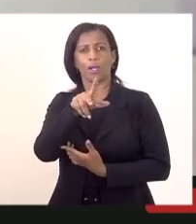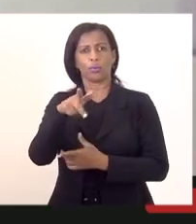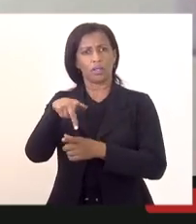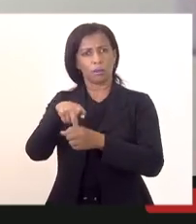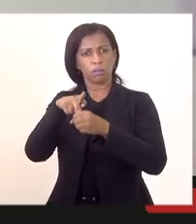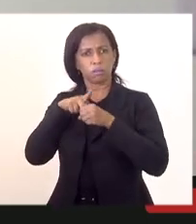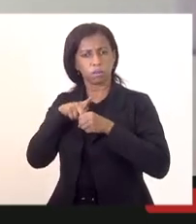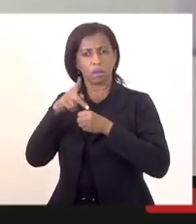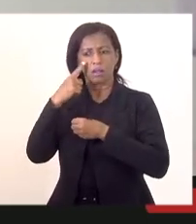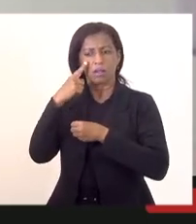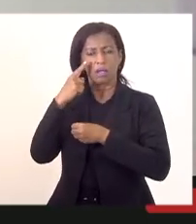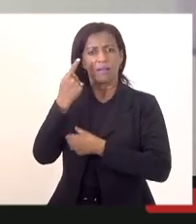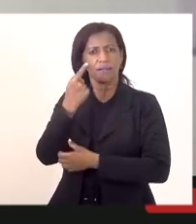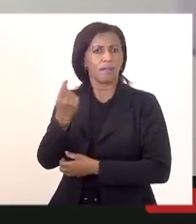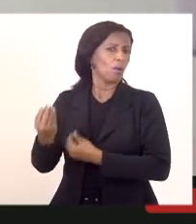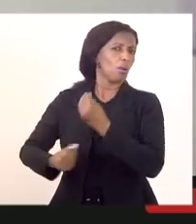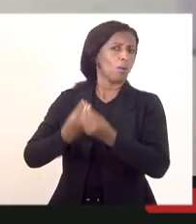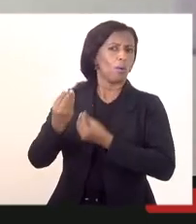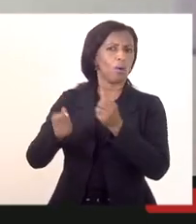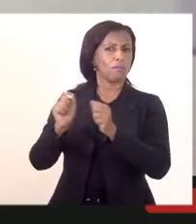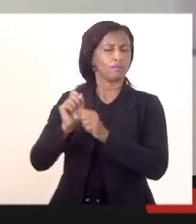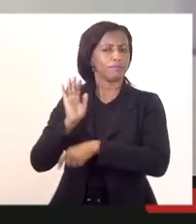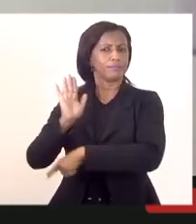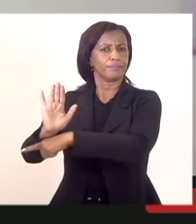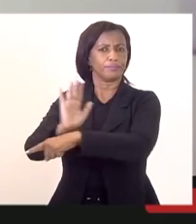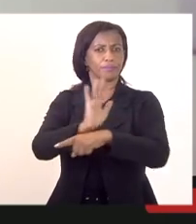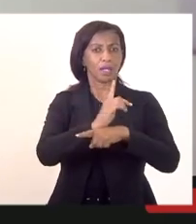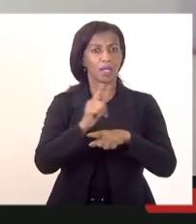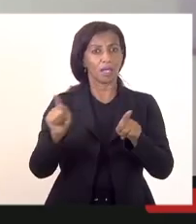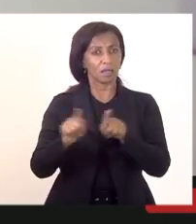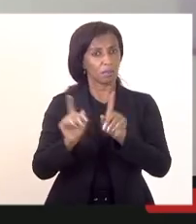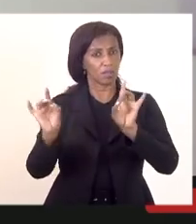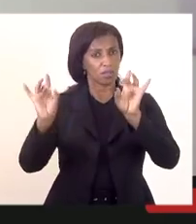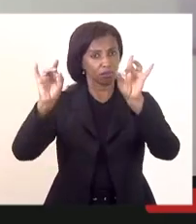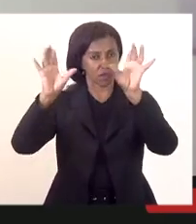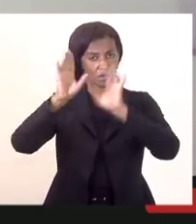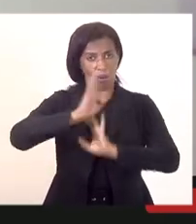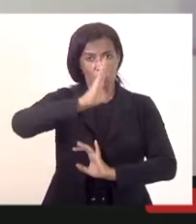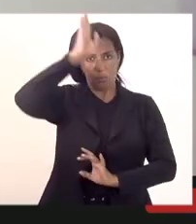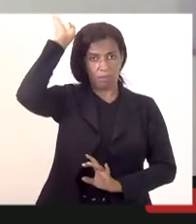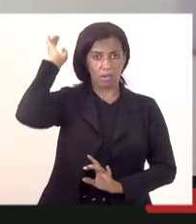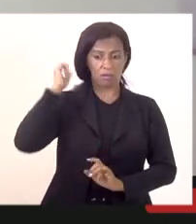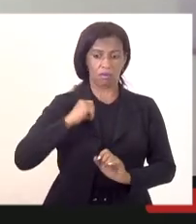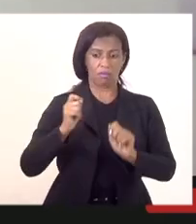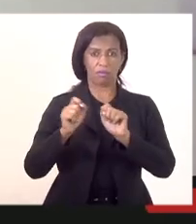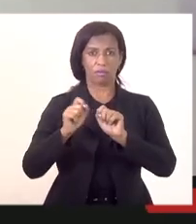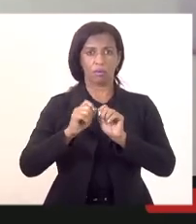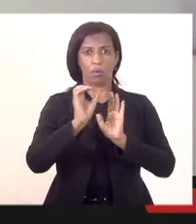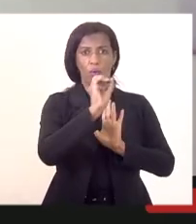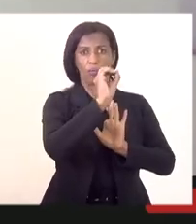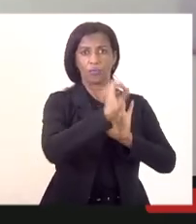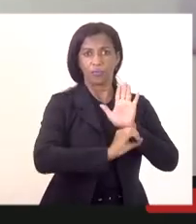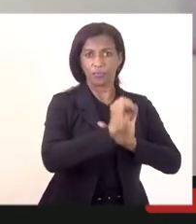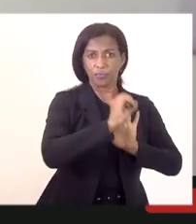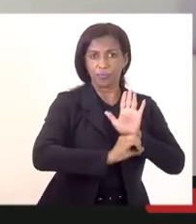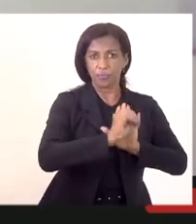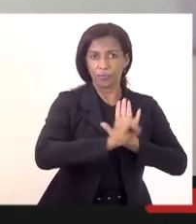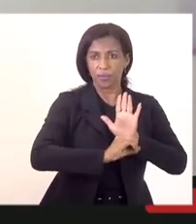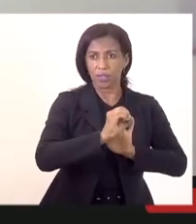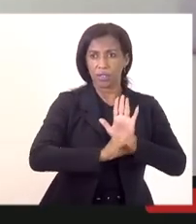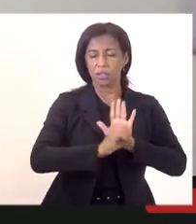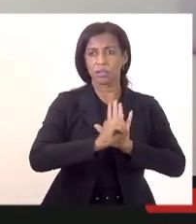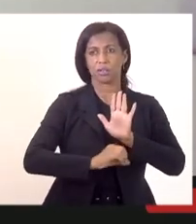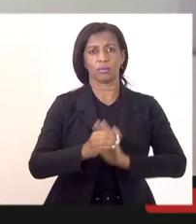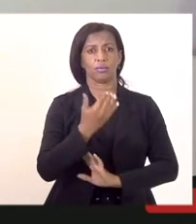convocação. E com relação a esse concurso dos bombeiros em especial, eu encaminhei um ofício ao comando, que gostaria então